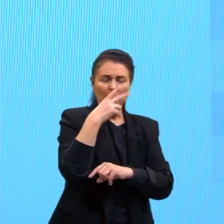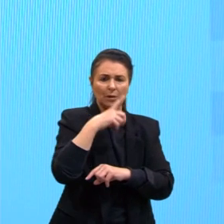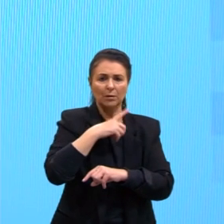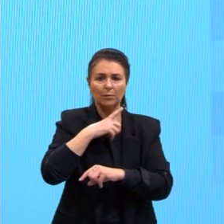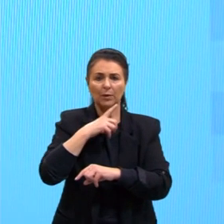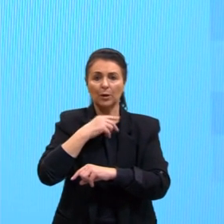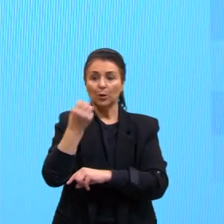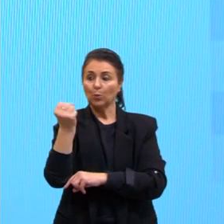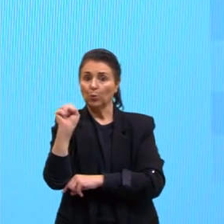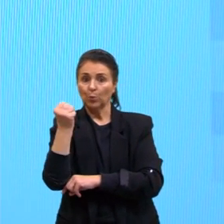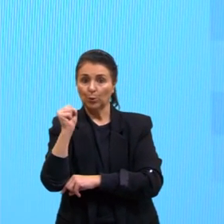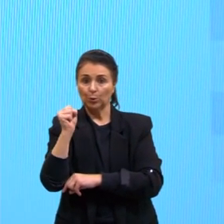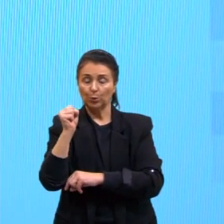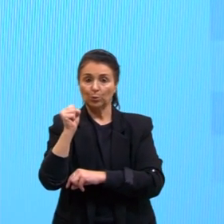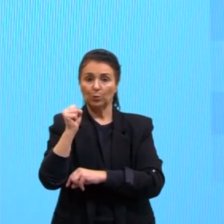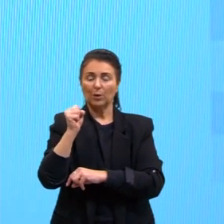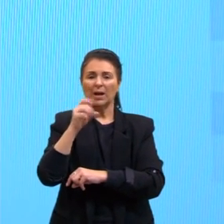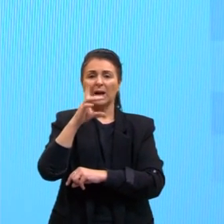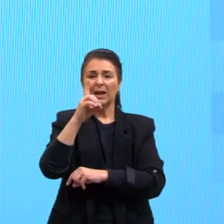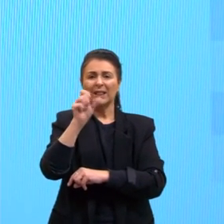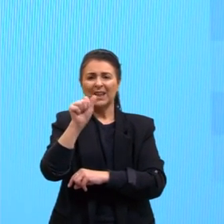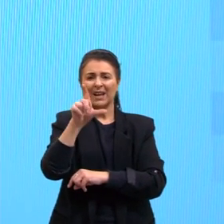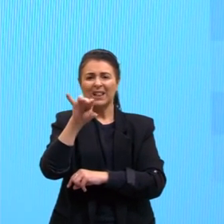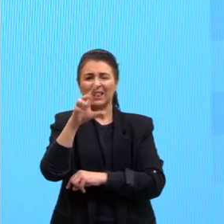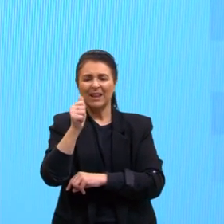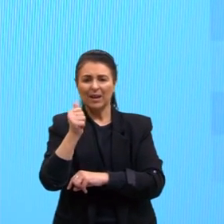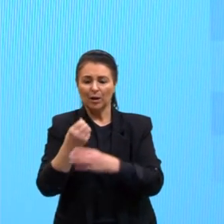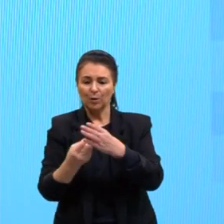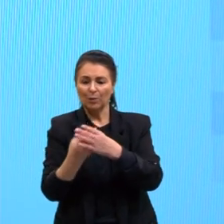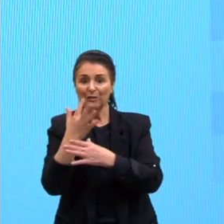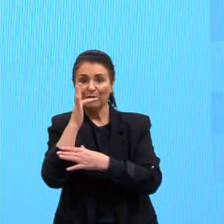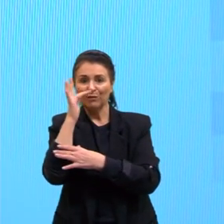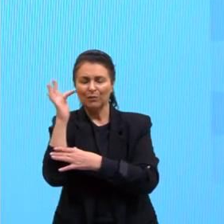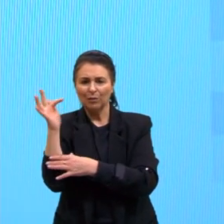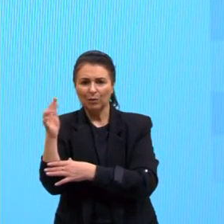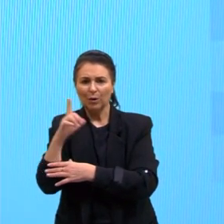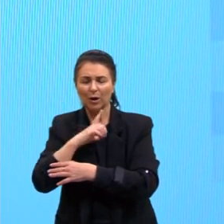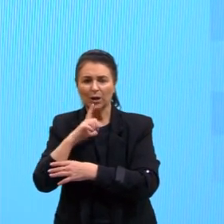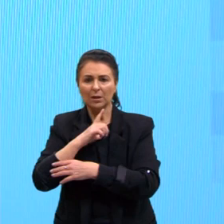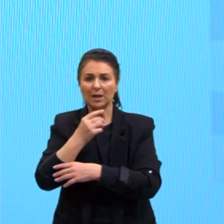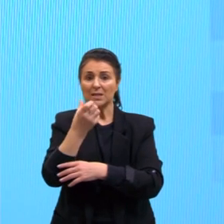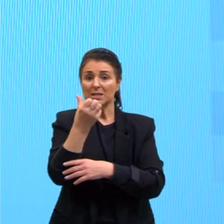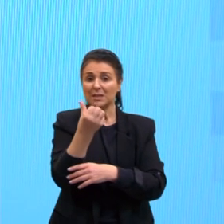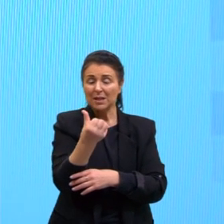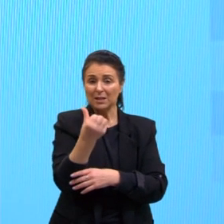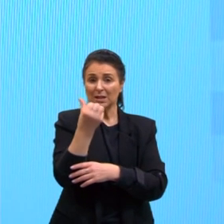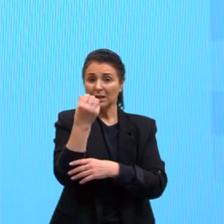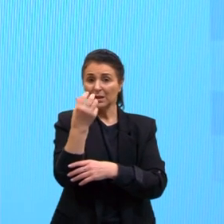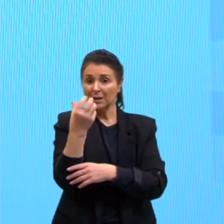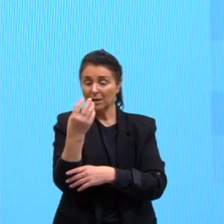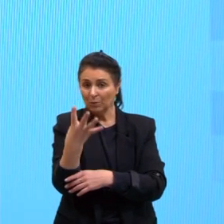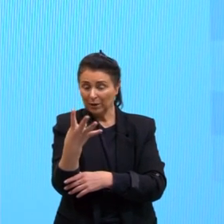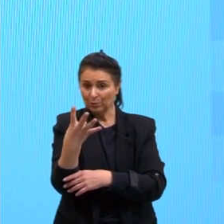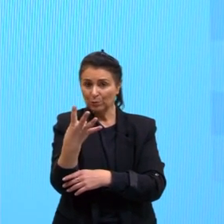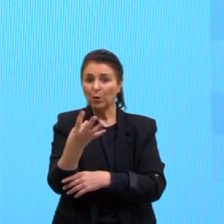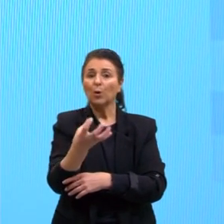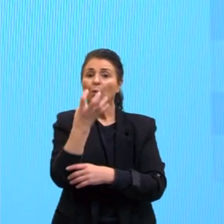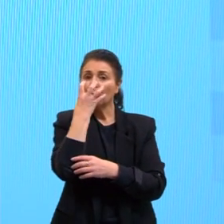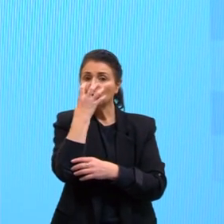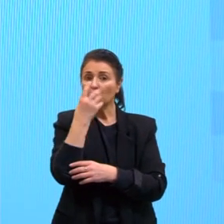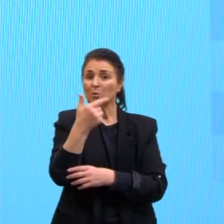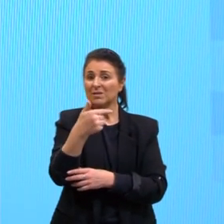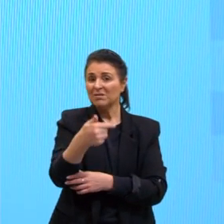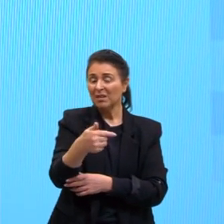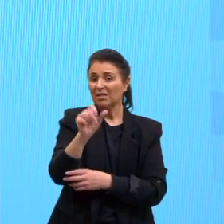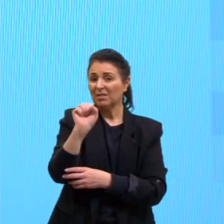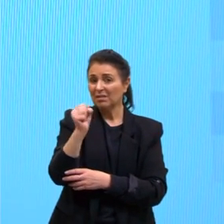tem 8, a dália, uma planta marbácea, tem 64, o cachorro 78,